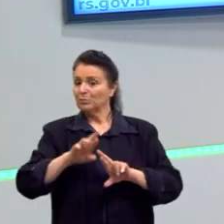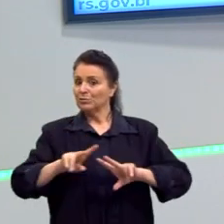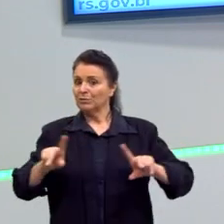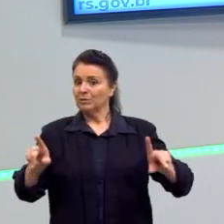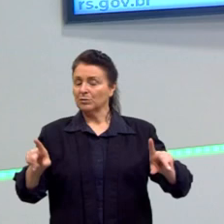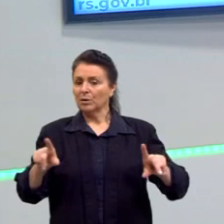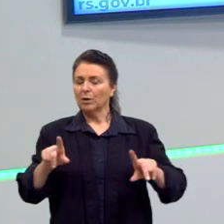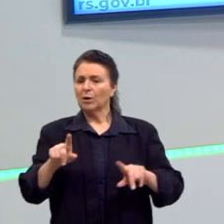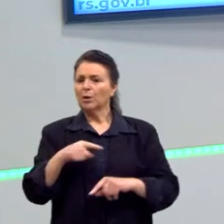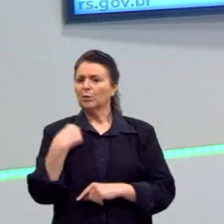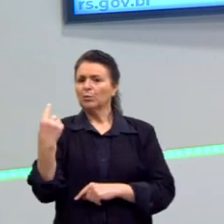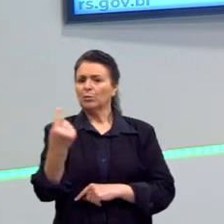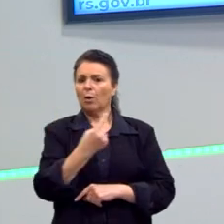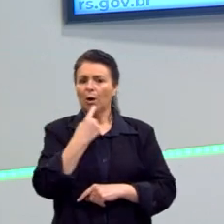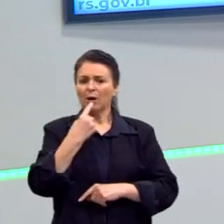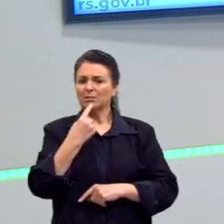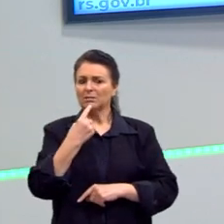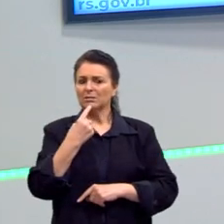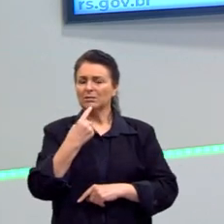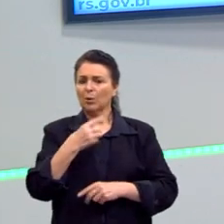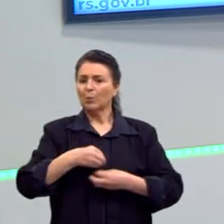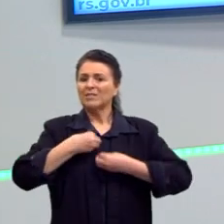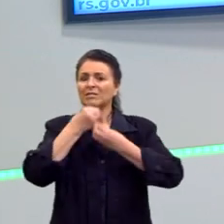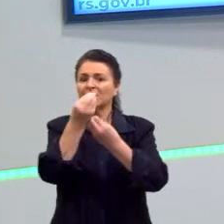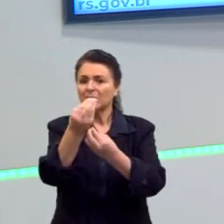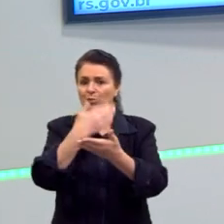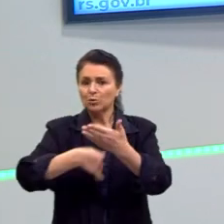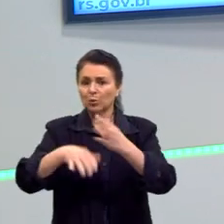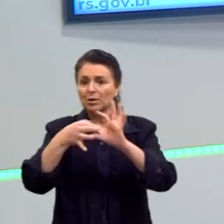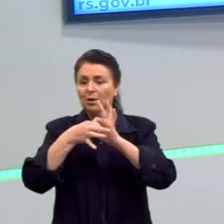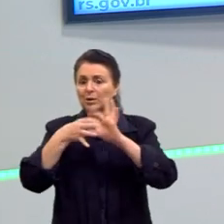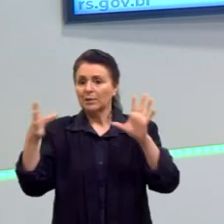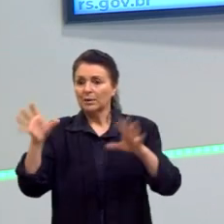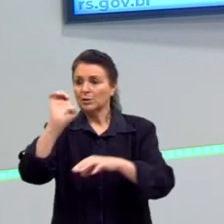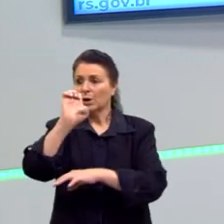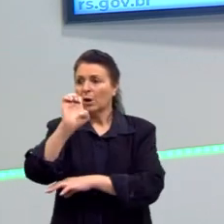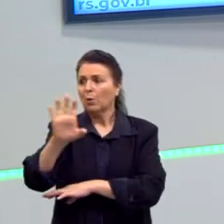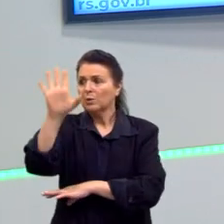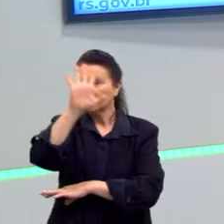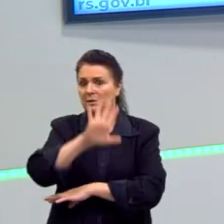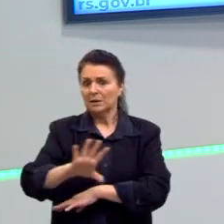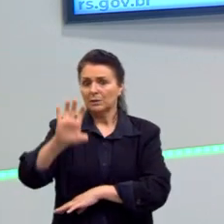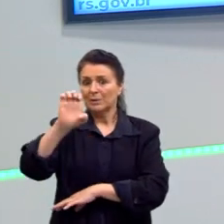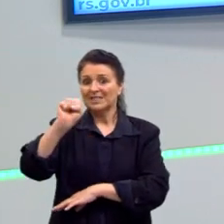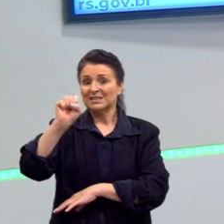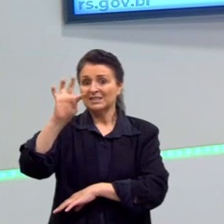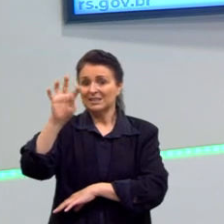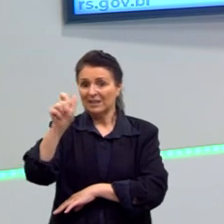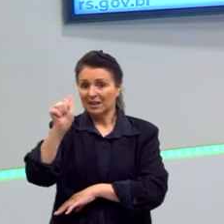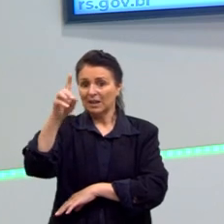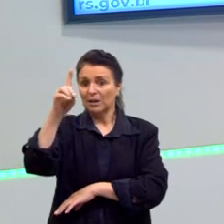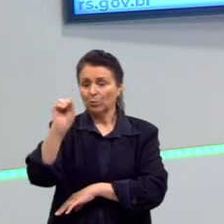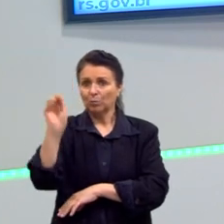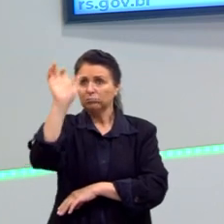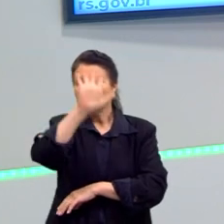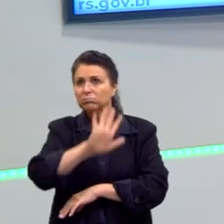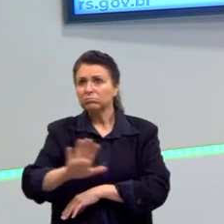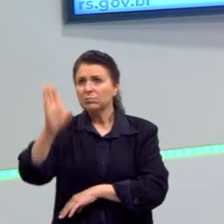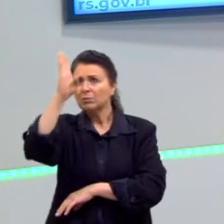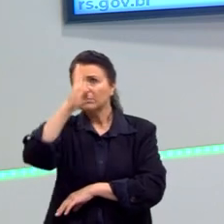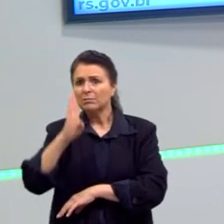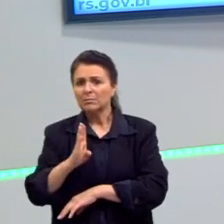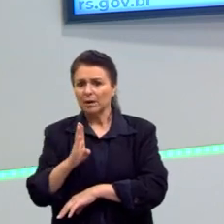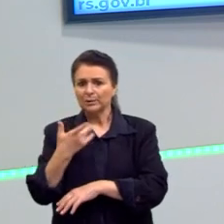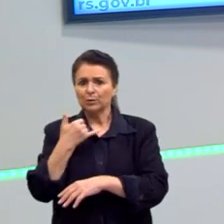entregamos toda a liberdade ao Estado, mas o Estado é alguém, é uma instituição que deve governar para